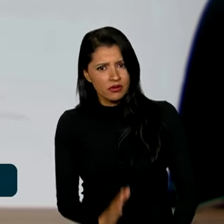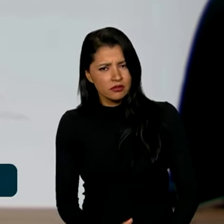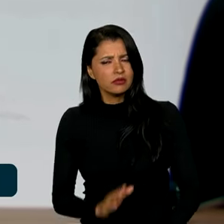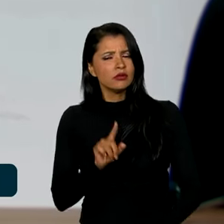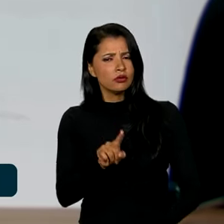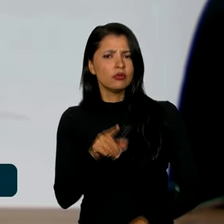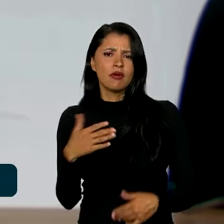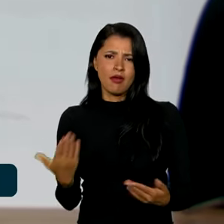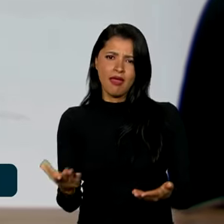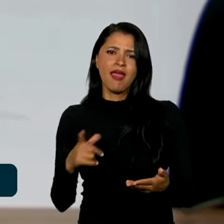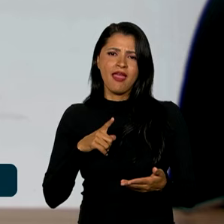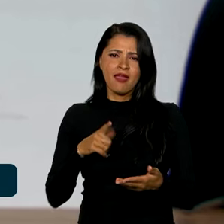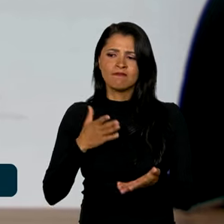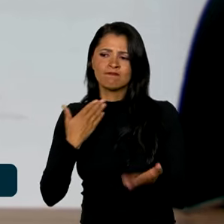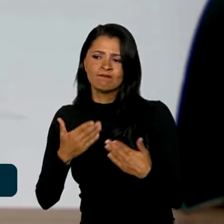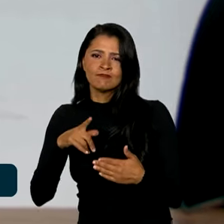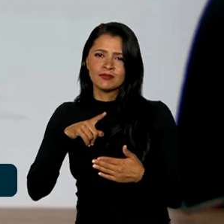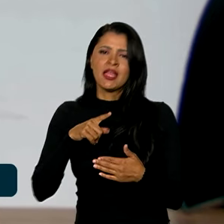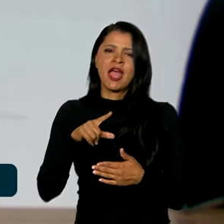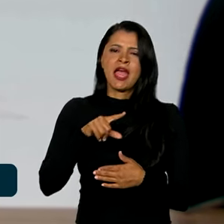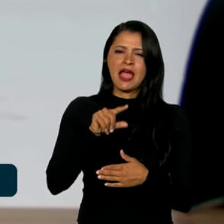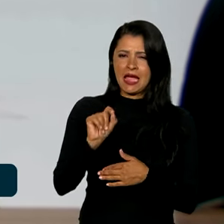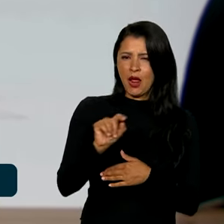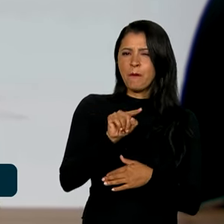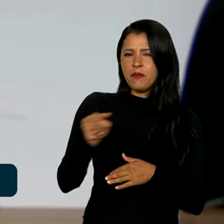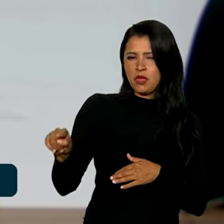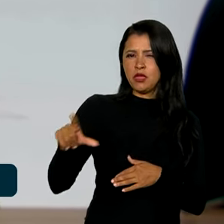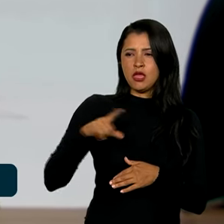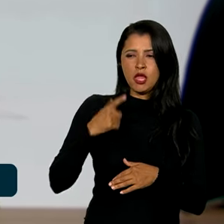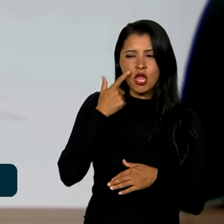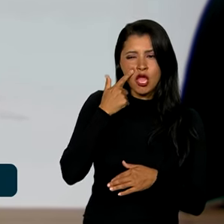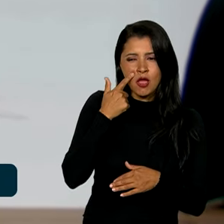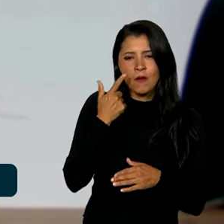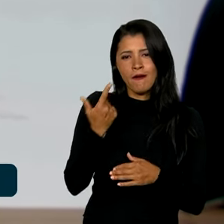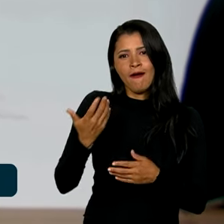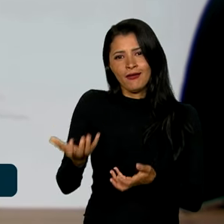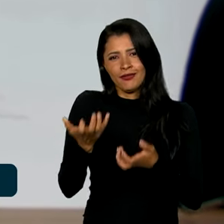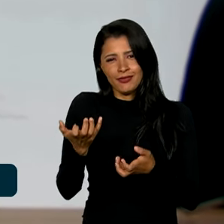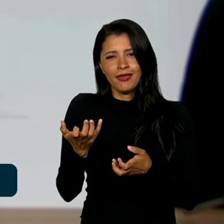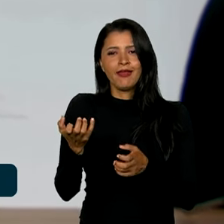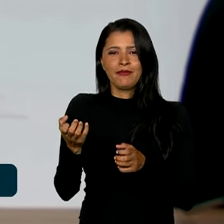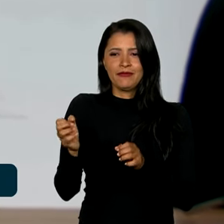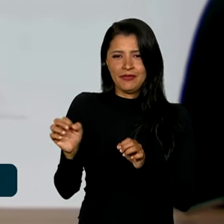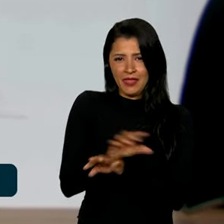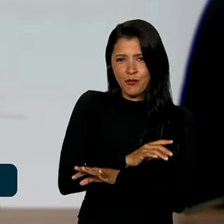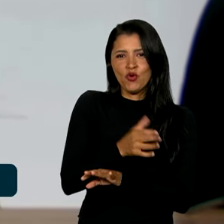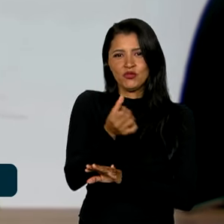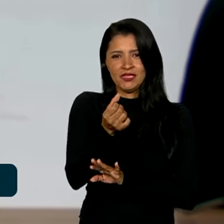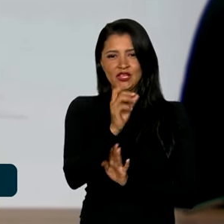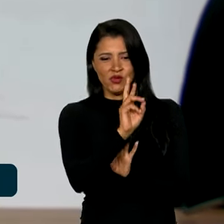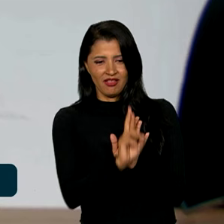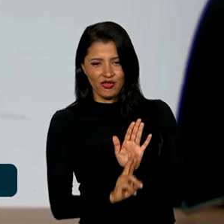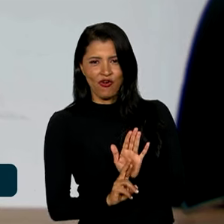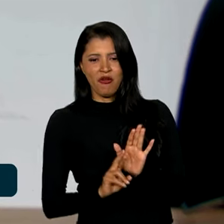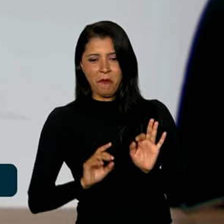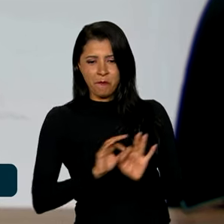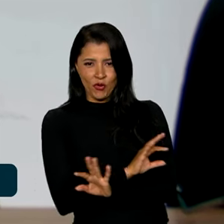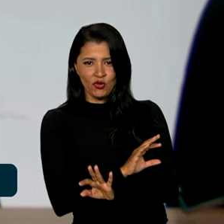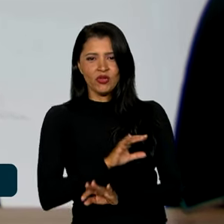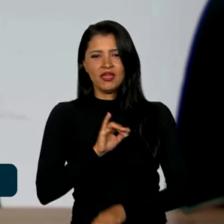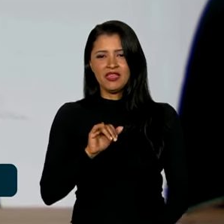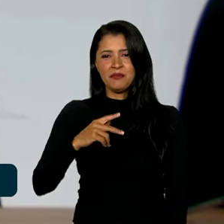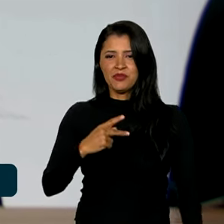pouco o paladino do grau e meio. Quer dizer, nós queremos, depois do sexto relatório do